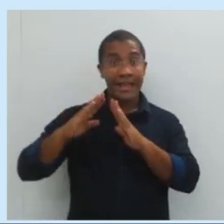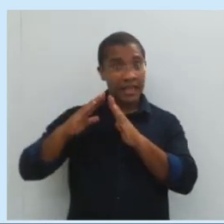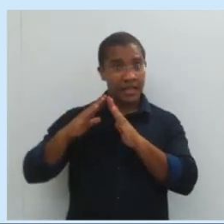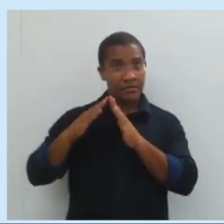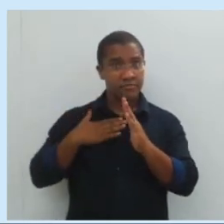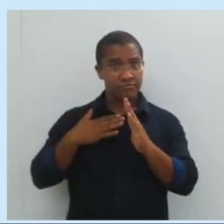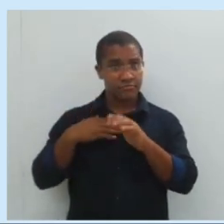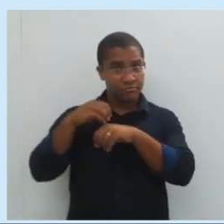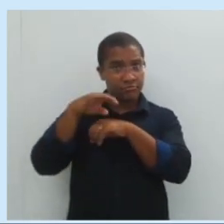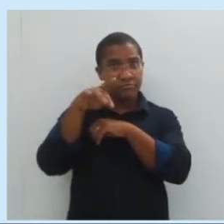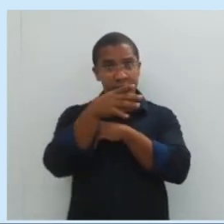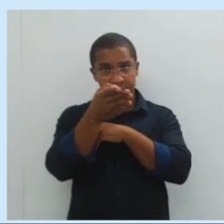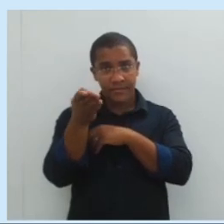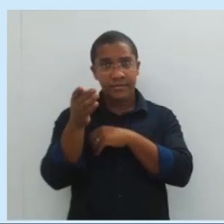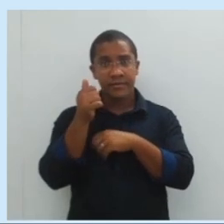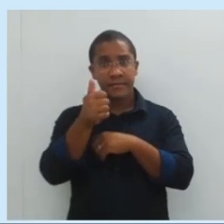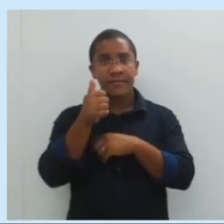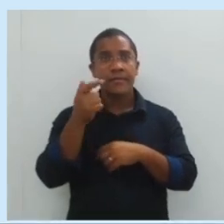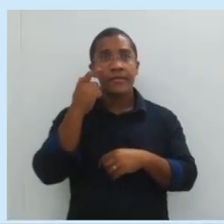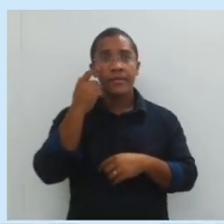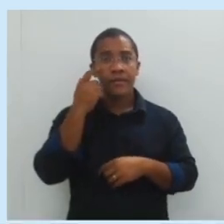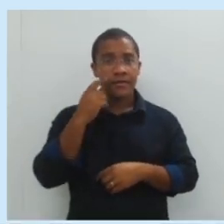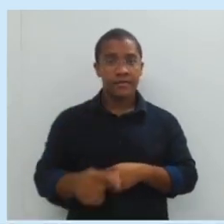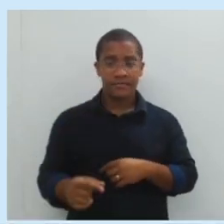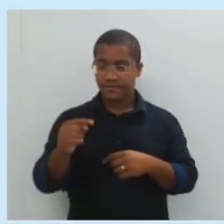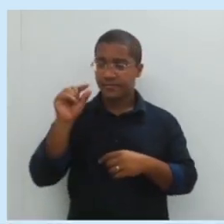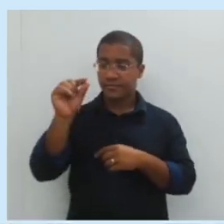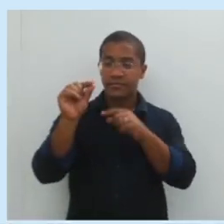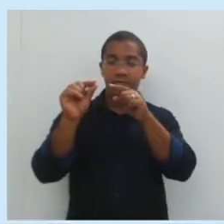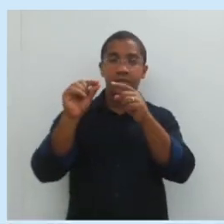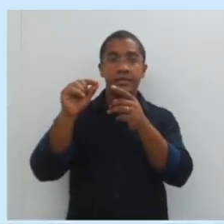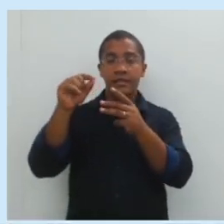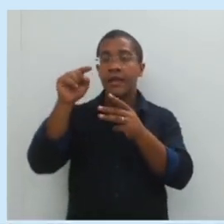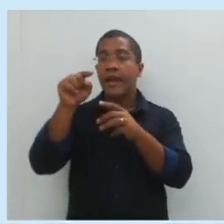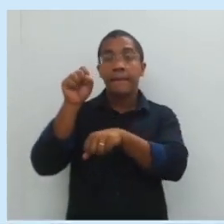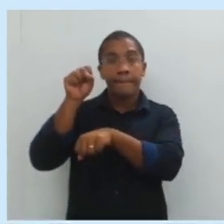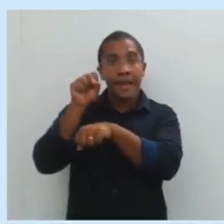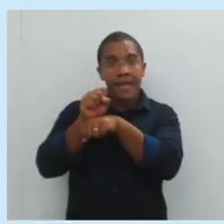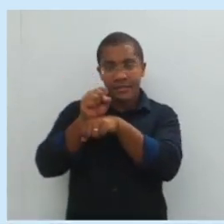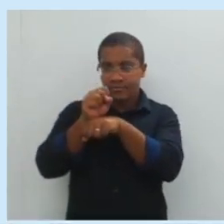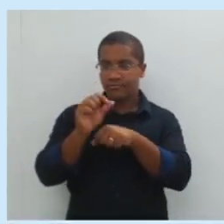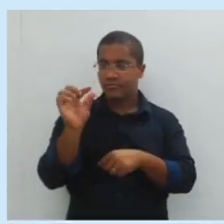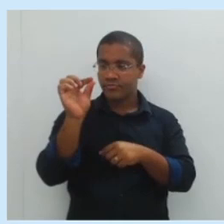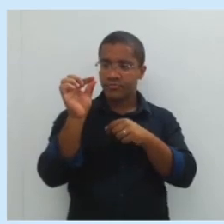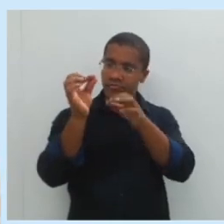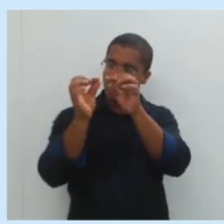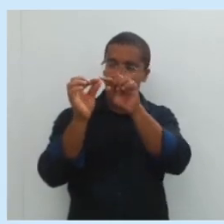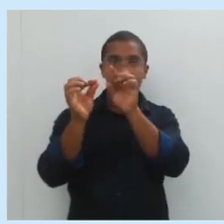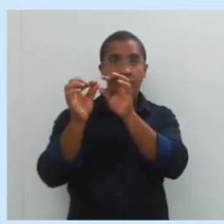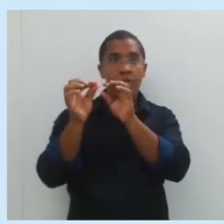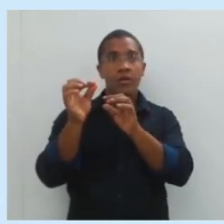vocês a dica de Dantas. Preste bem atenção. Aqui eu tenho o ponto fixo, o O.